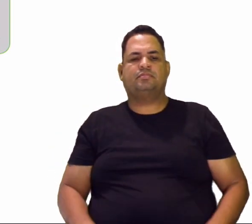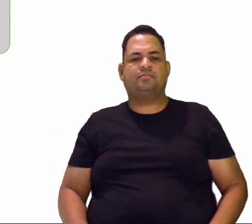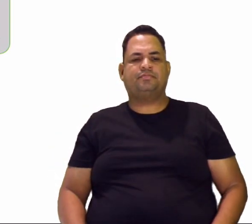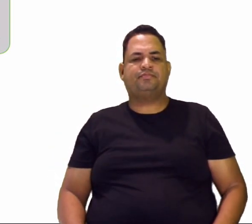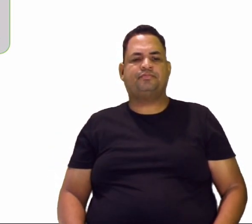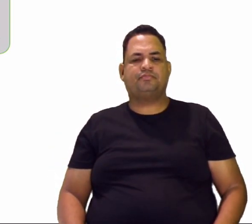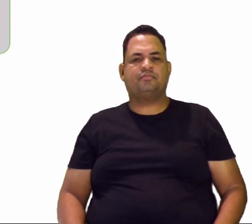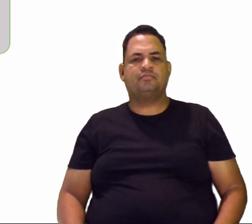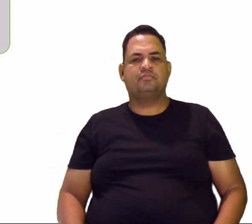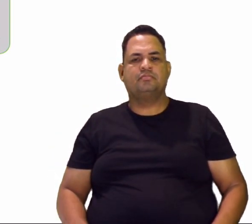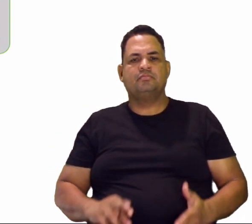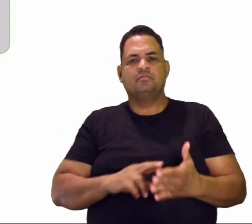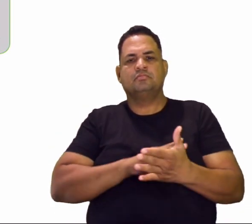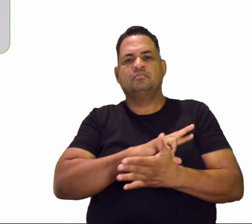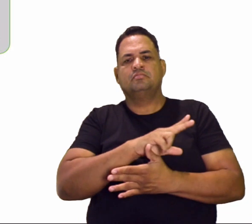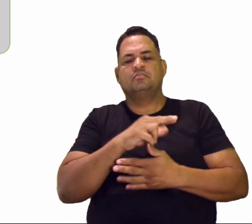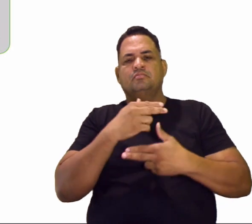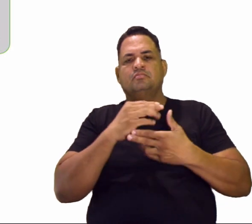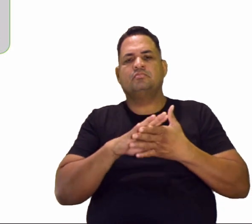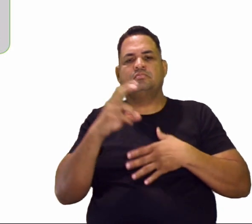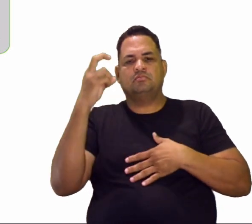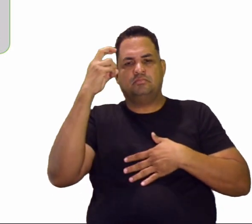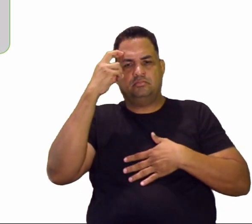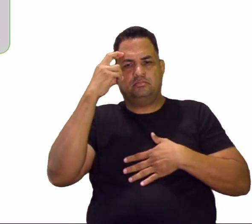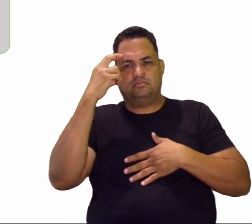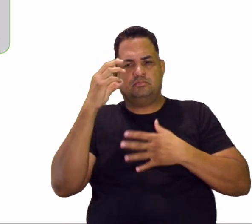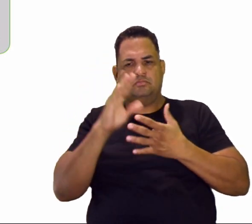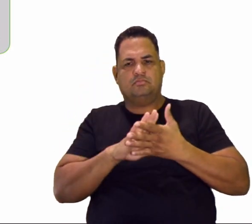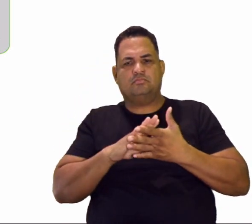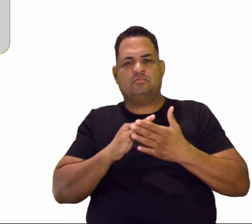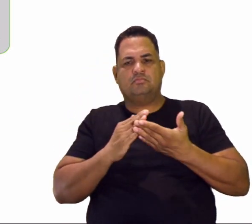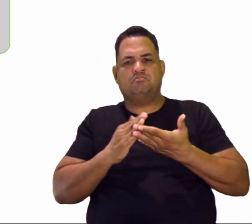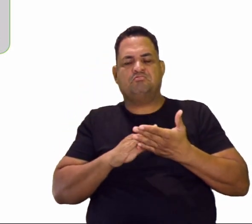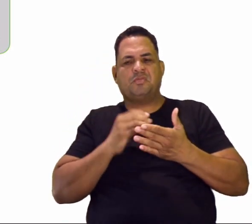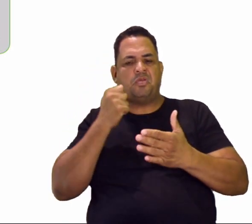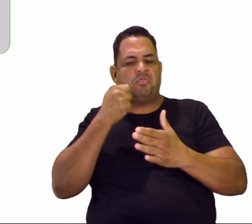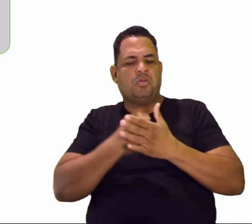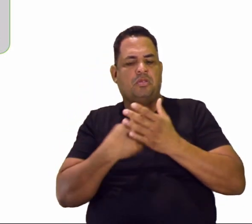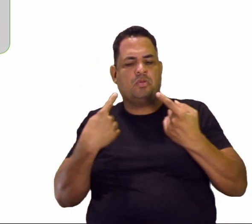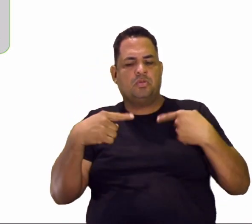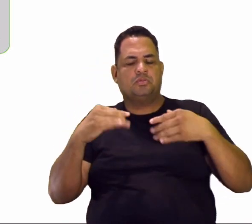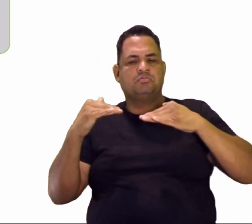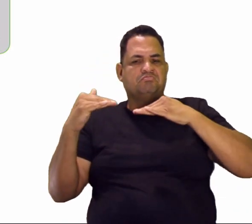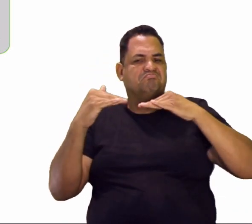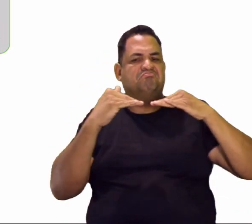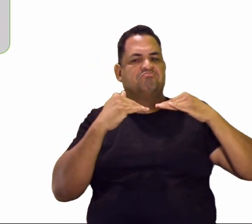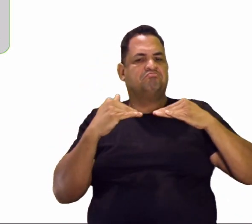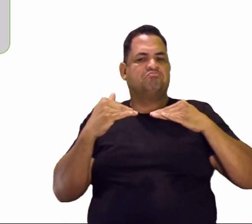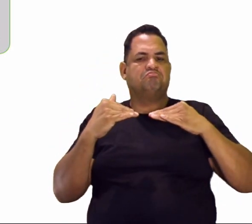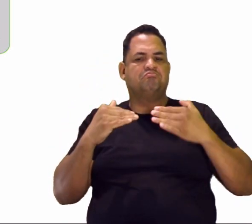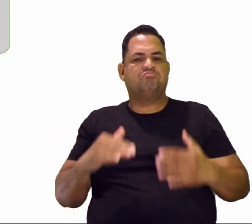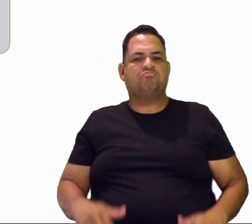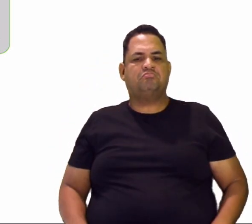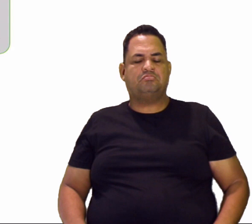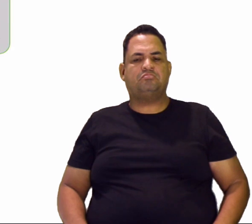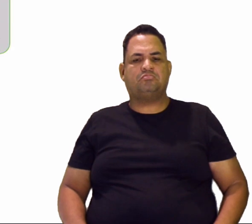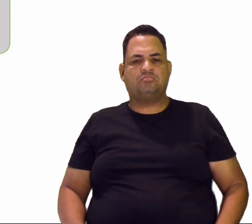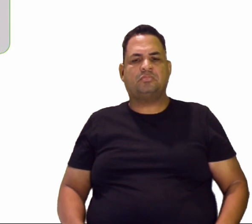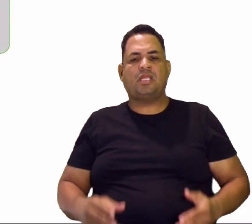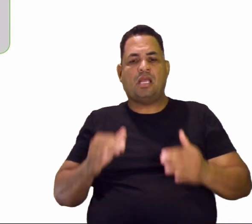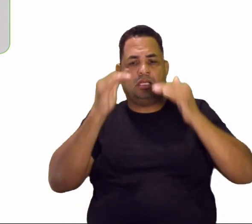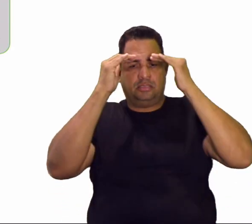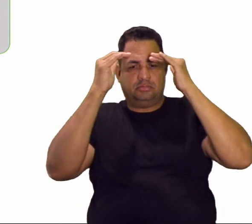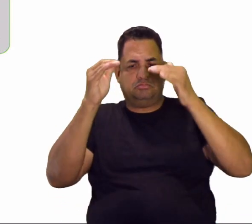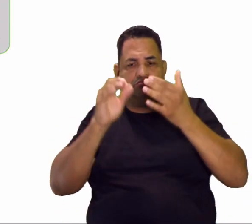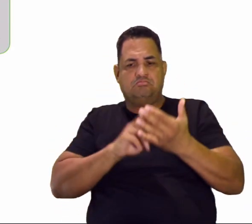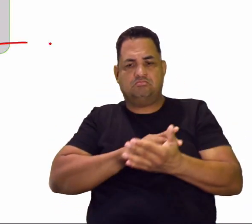O multiculturalismo, ele surge para combater a ideia de homogeneidade, colocar as culturas como se todas fossem iguais, leva em consideração